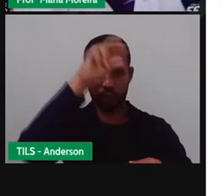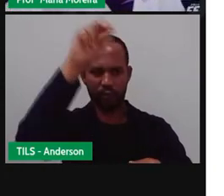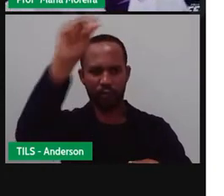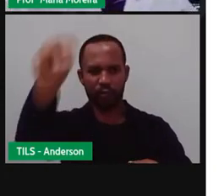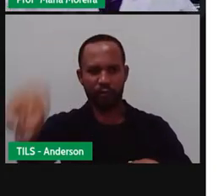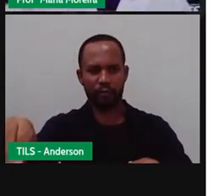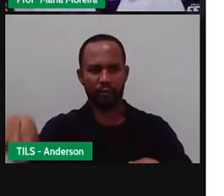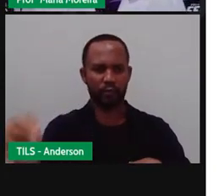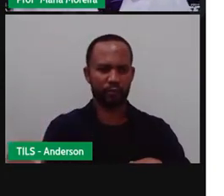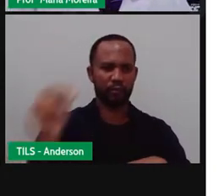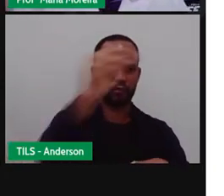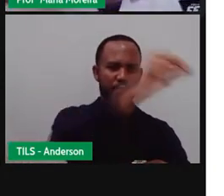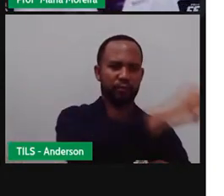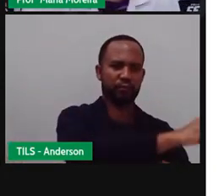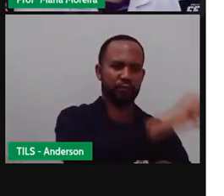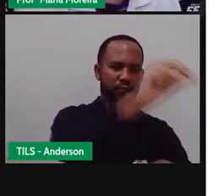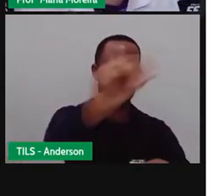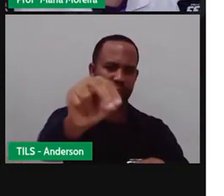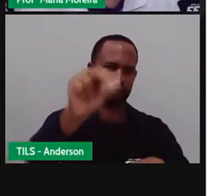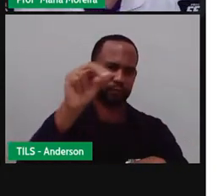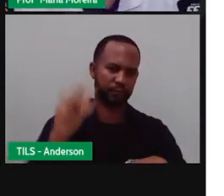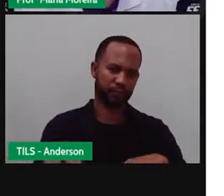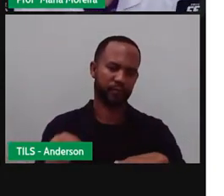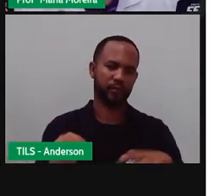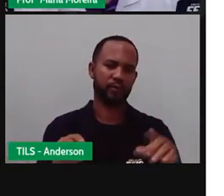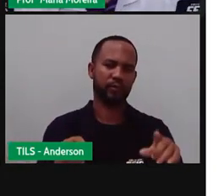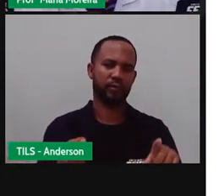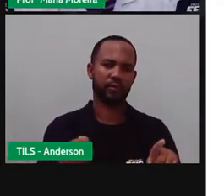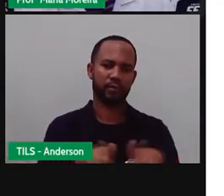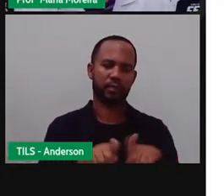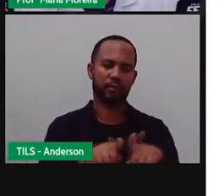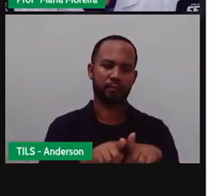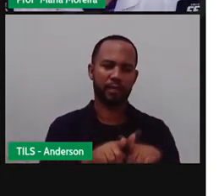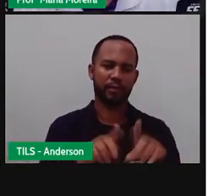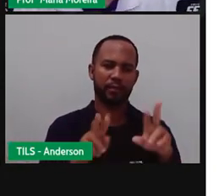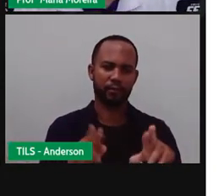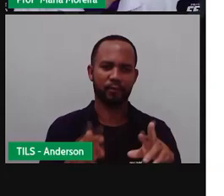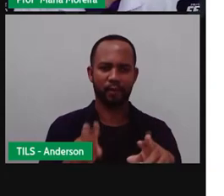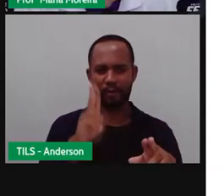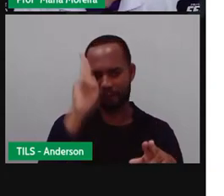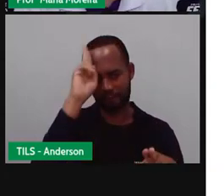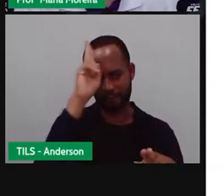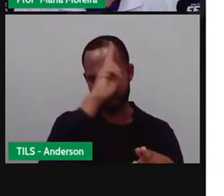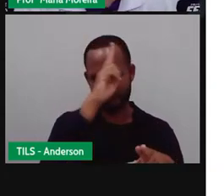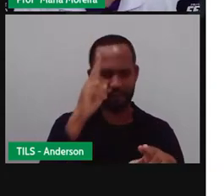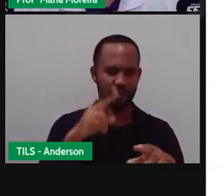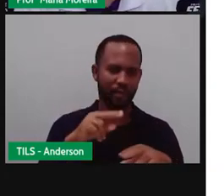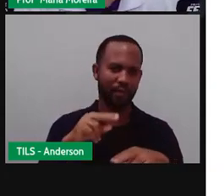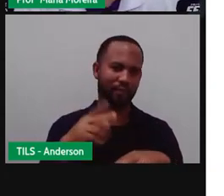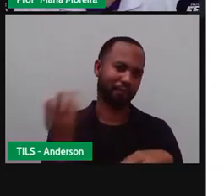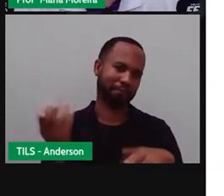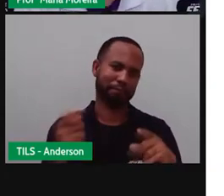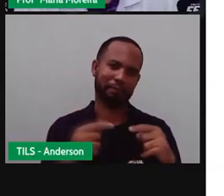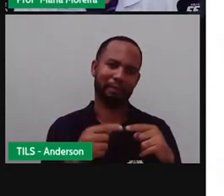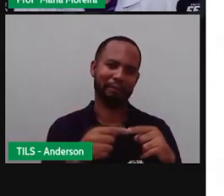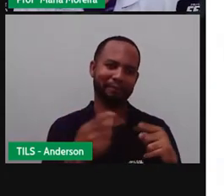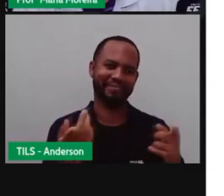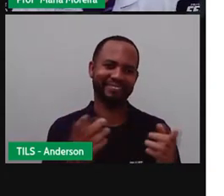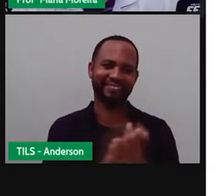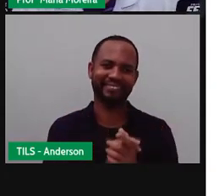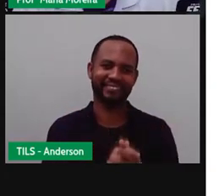levando pra você. É o meio de transporte dessa doença, o Uber. O táxi, o Uber, como vocês quiserem aí